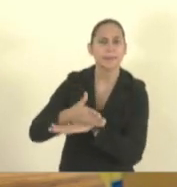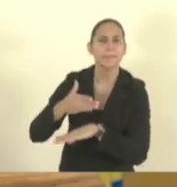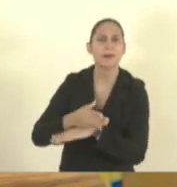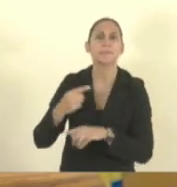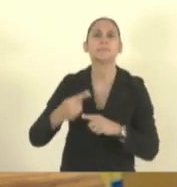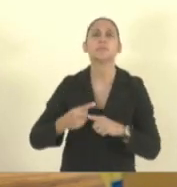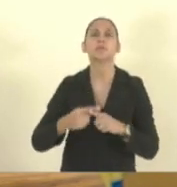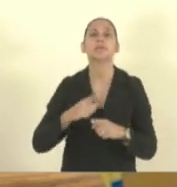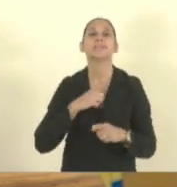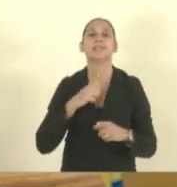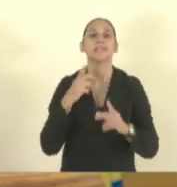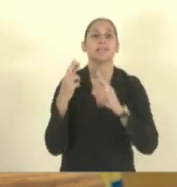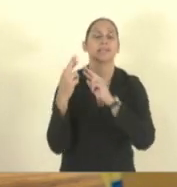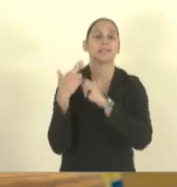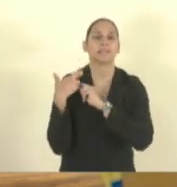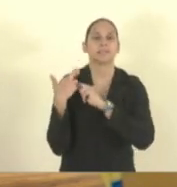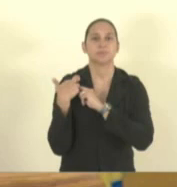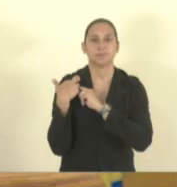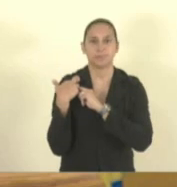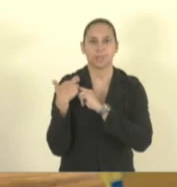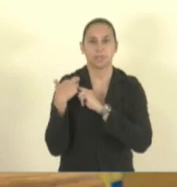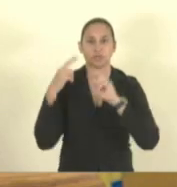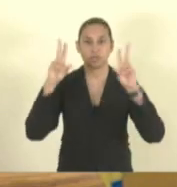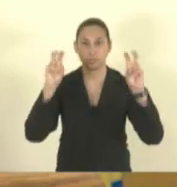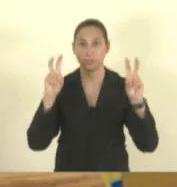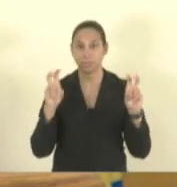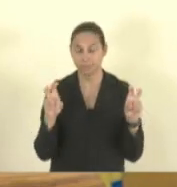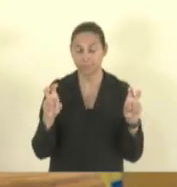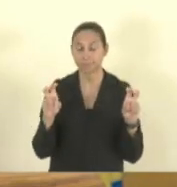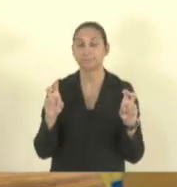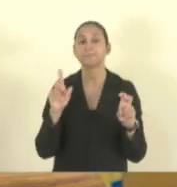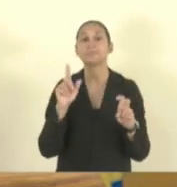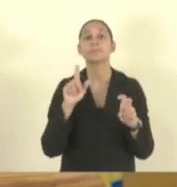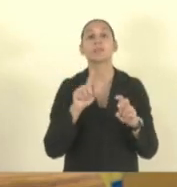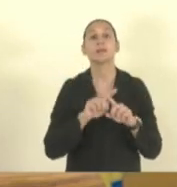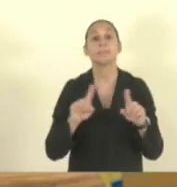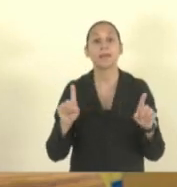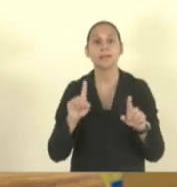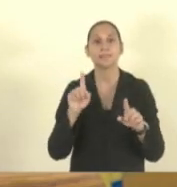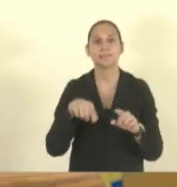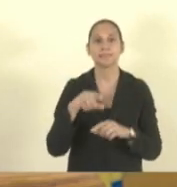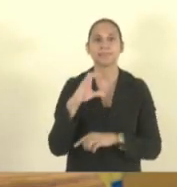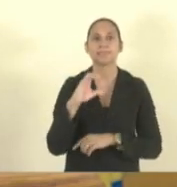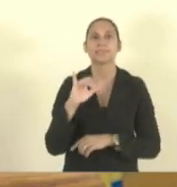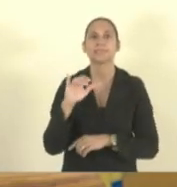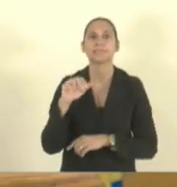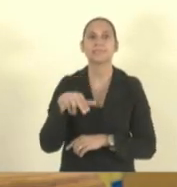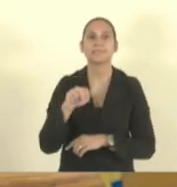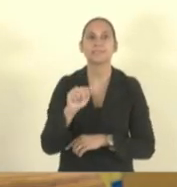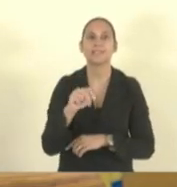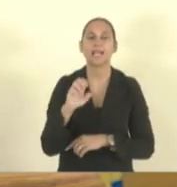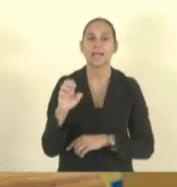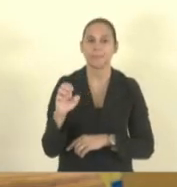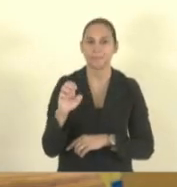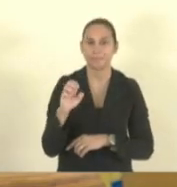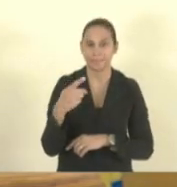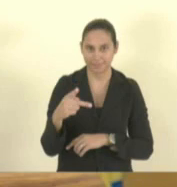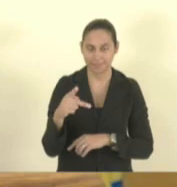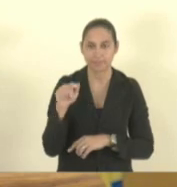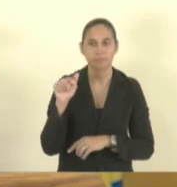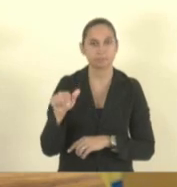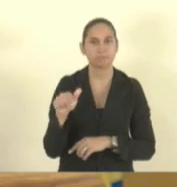tem na articulação desse assunto lembrando que o Sinep diferente da Sedu ele não tem poder sobre as escolas